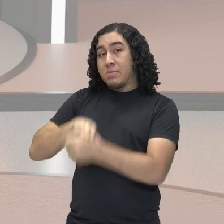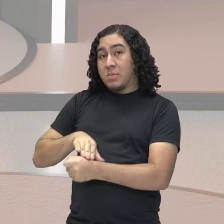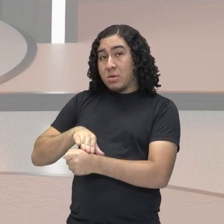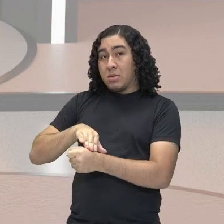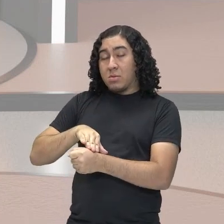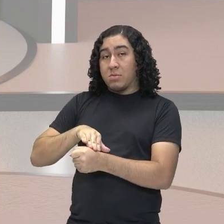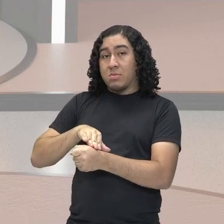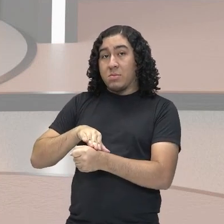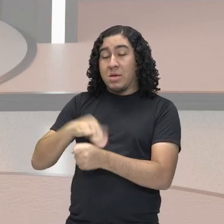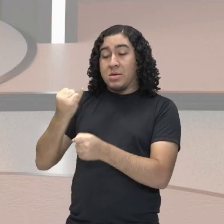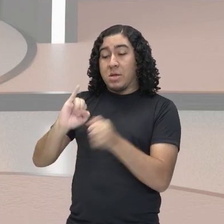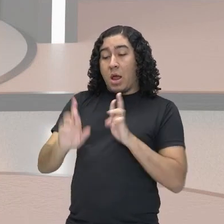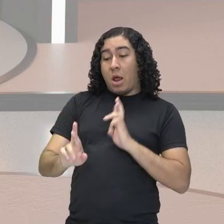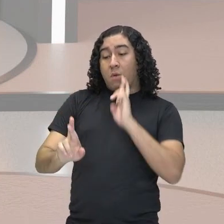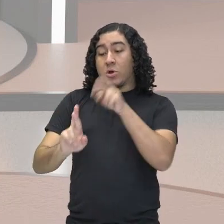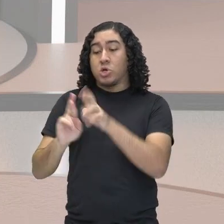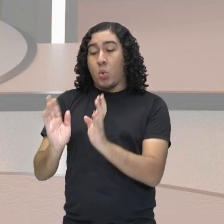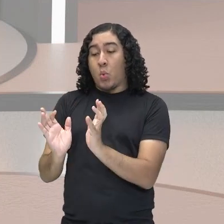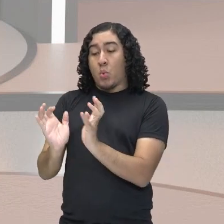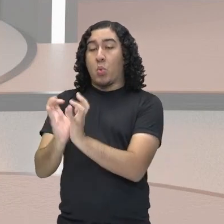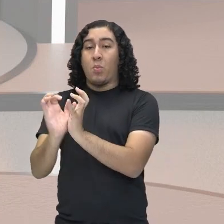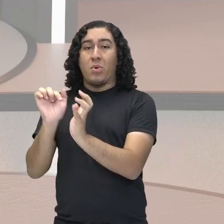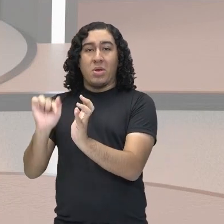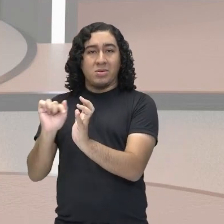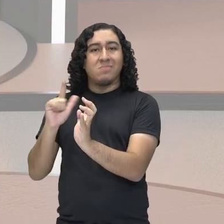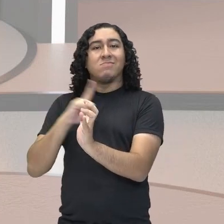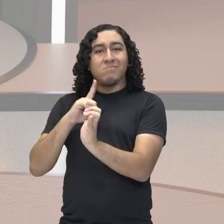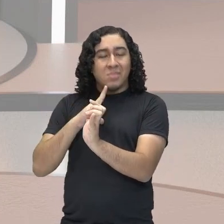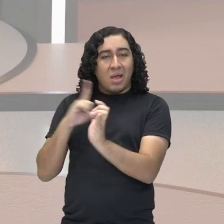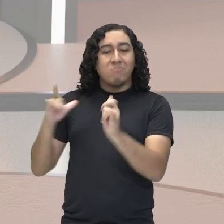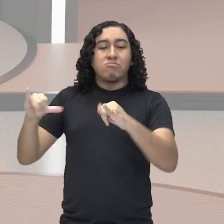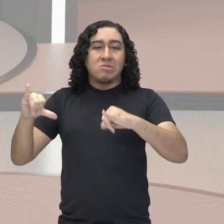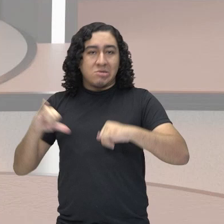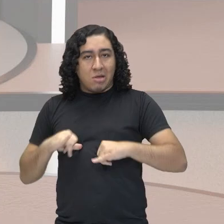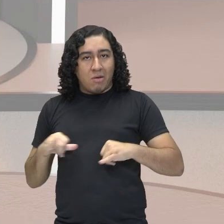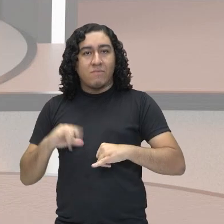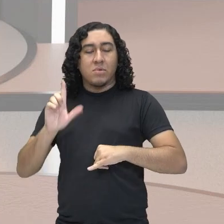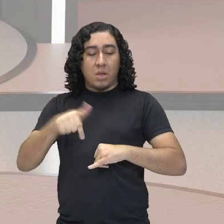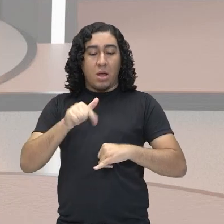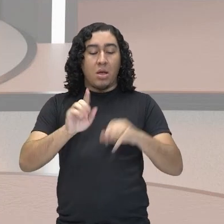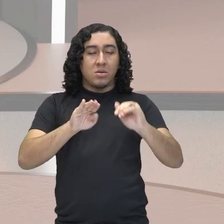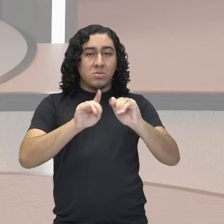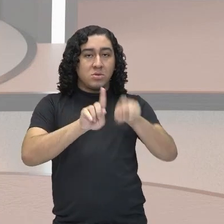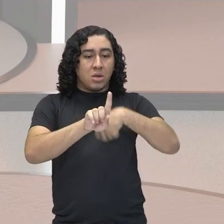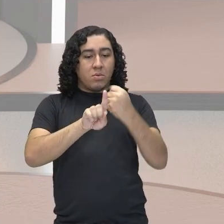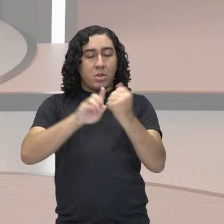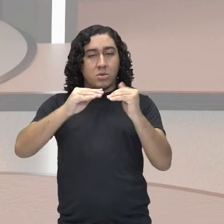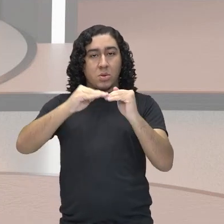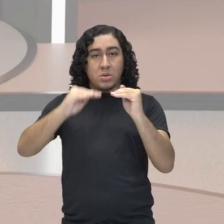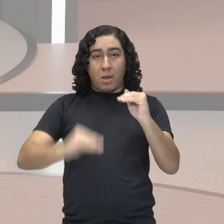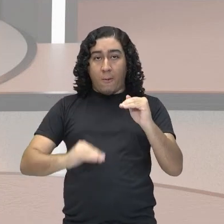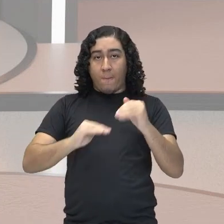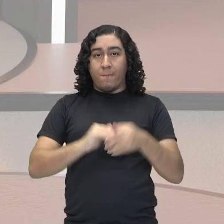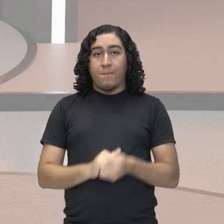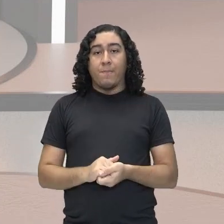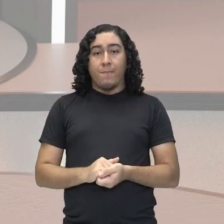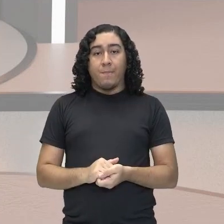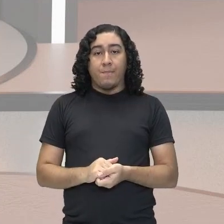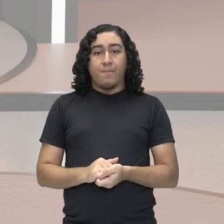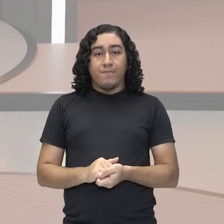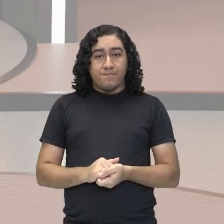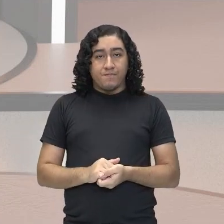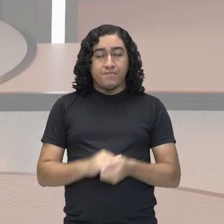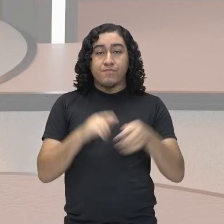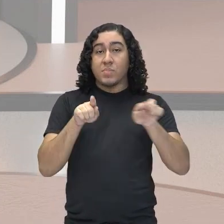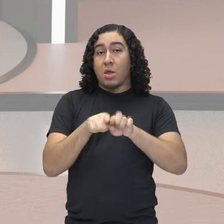aos grupos sociais mais vulneráveis à desigualdade social. E a partir também do